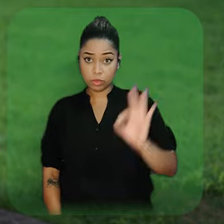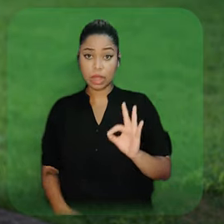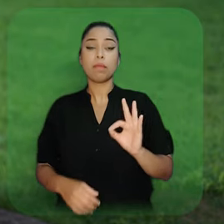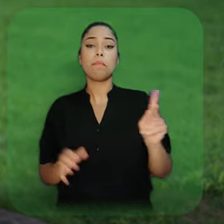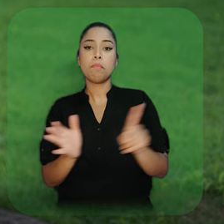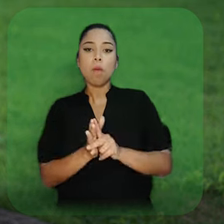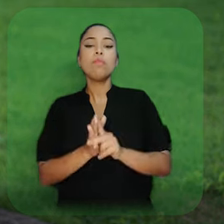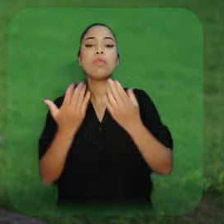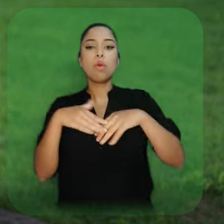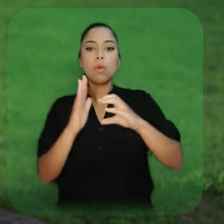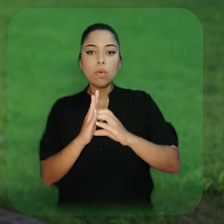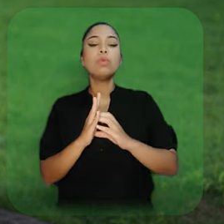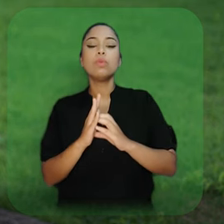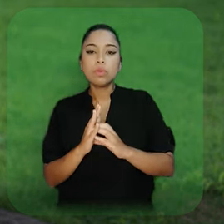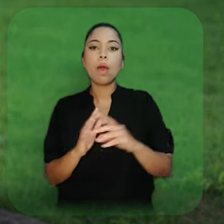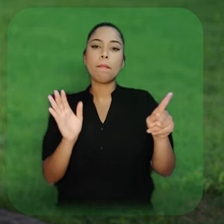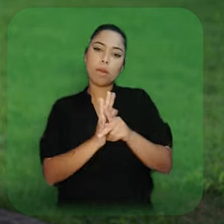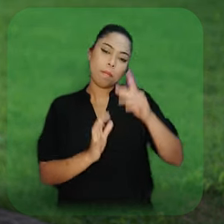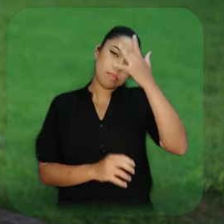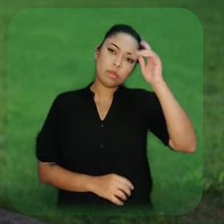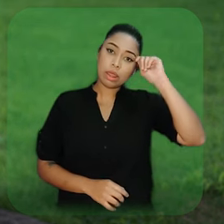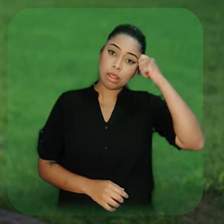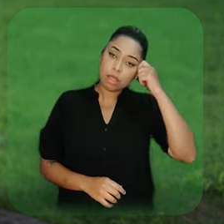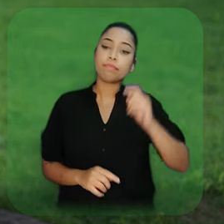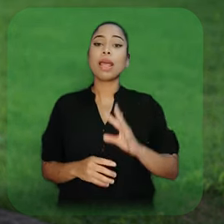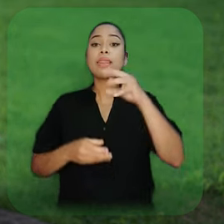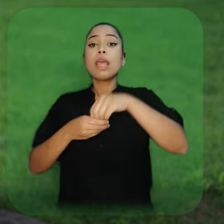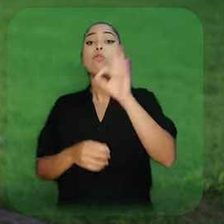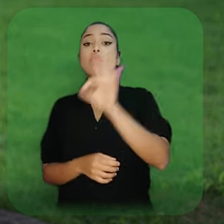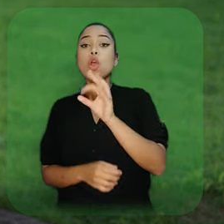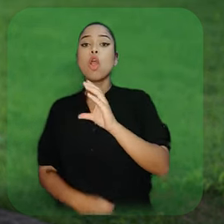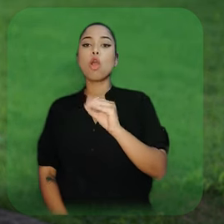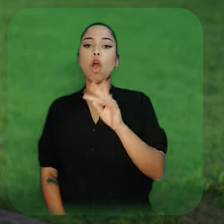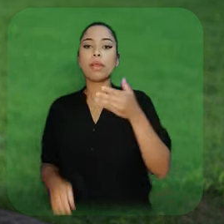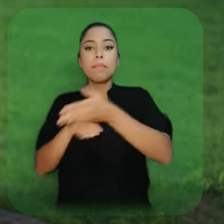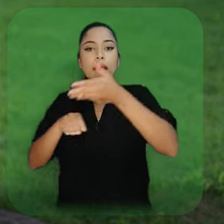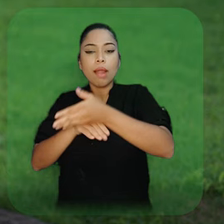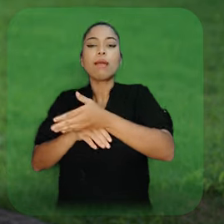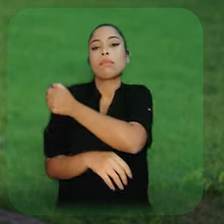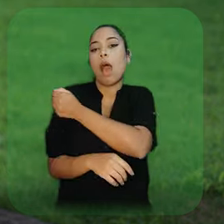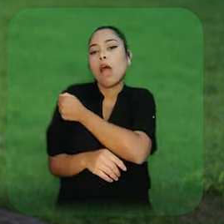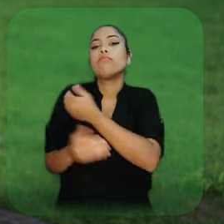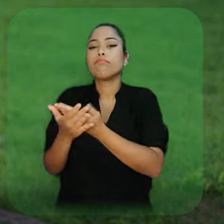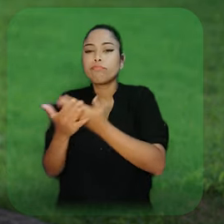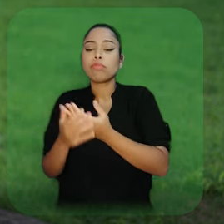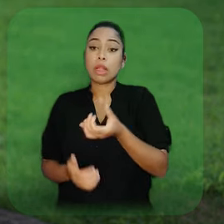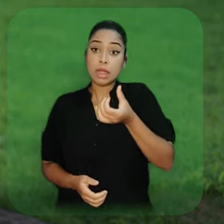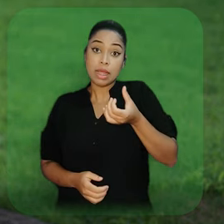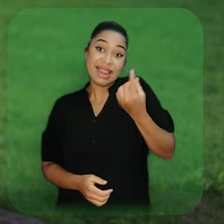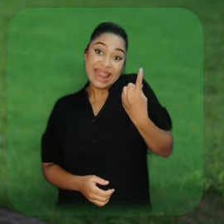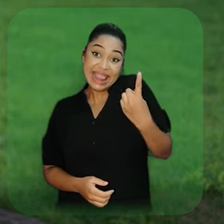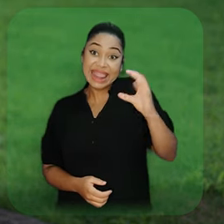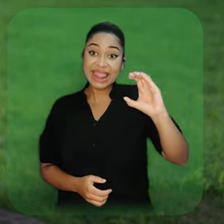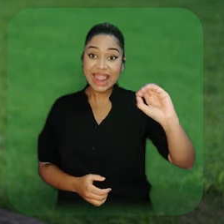No IFPR, 20% das vagas em concursos públicos são reservadas para as pessoas negras. Já o sistema de cotas